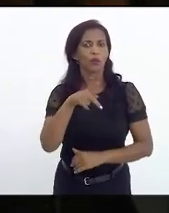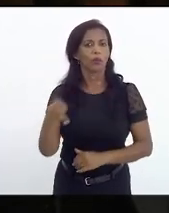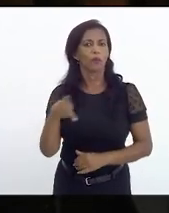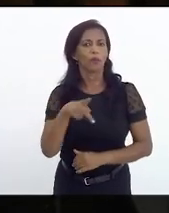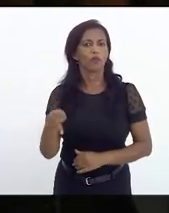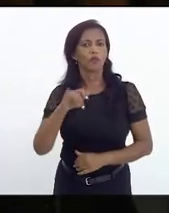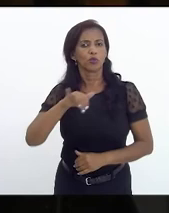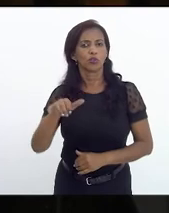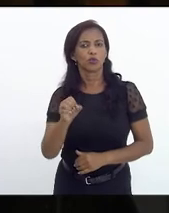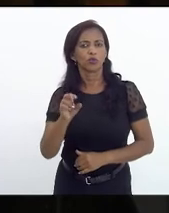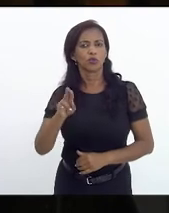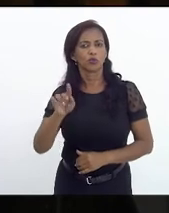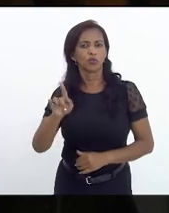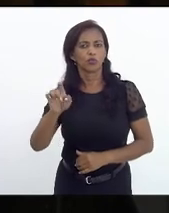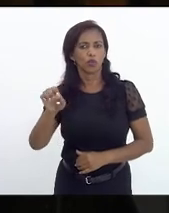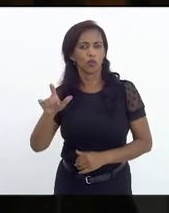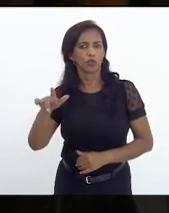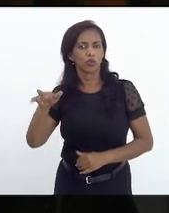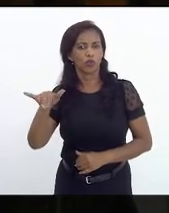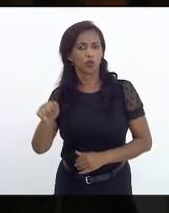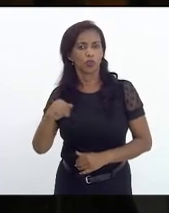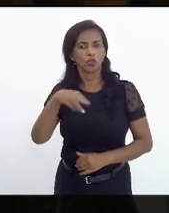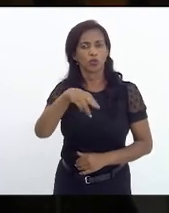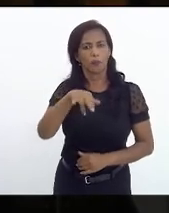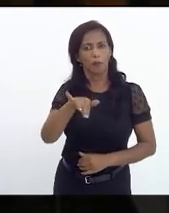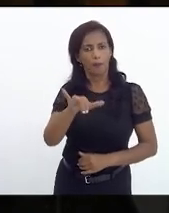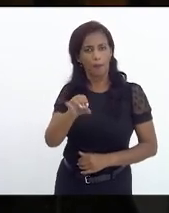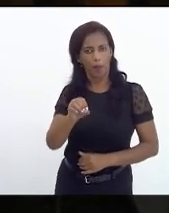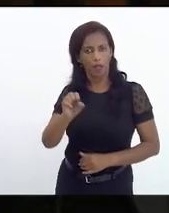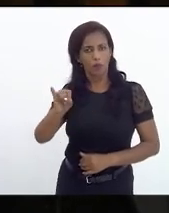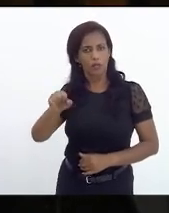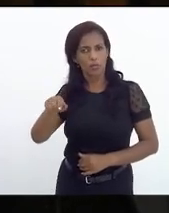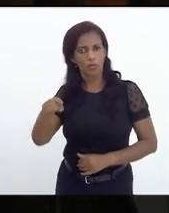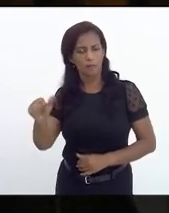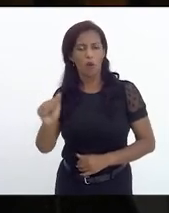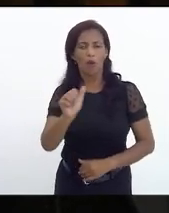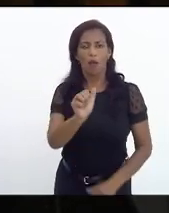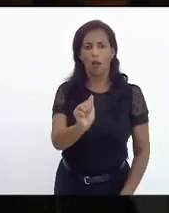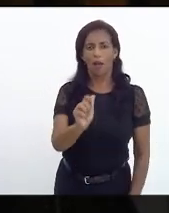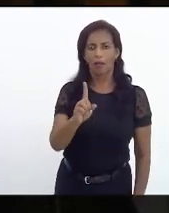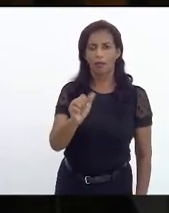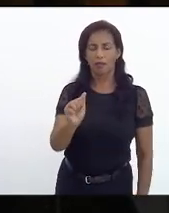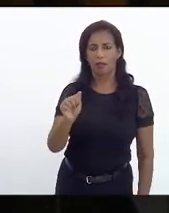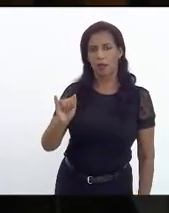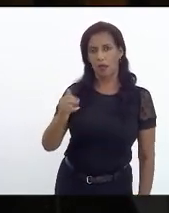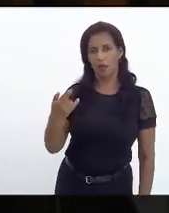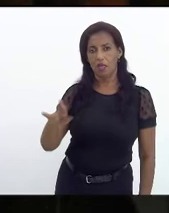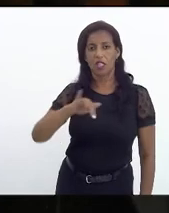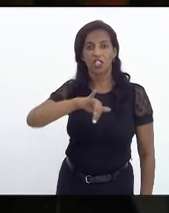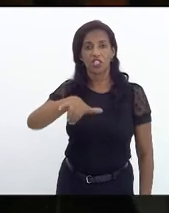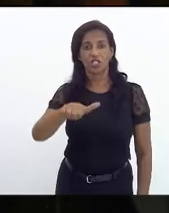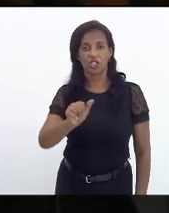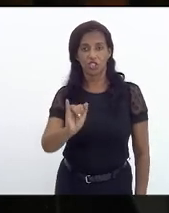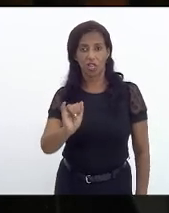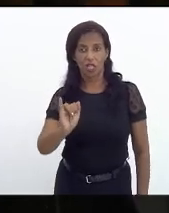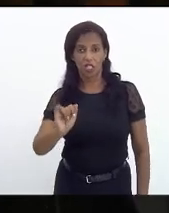Luiz Barbosa do Mário Simão enfim do Adair Rocha do Jailson